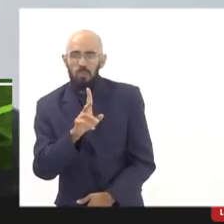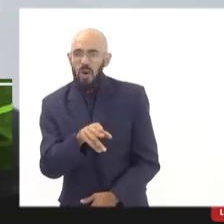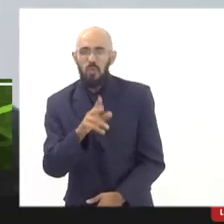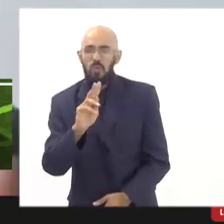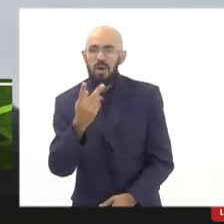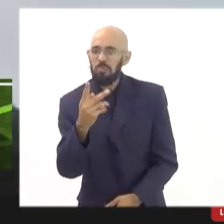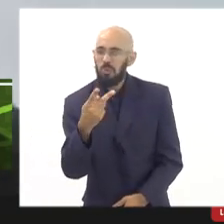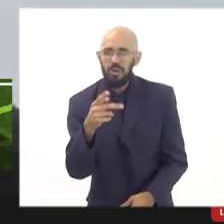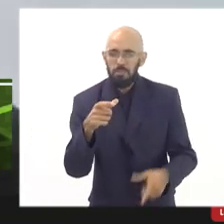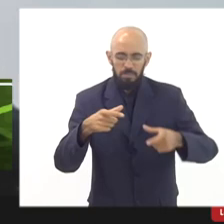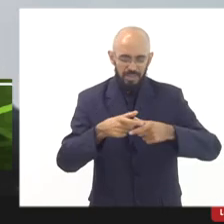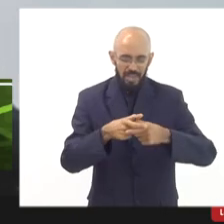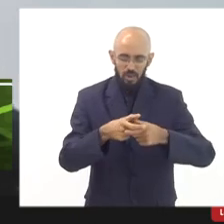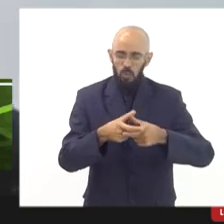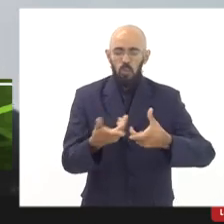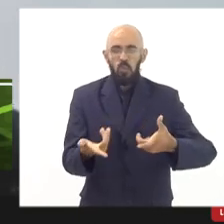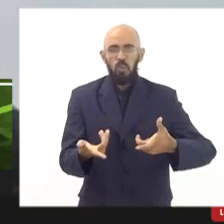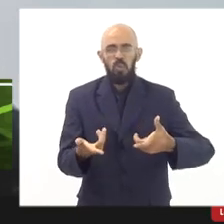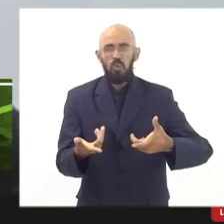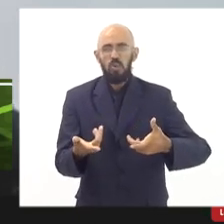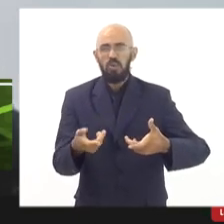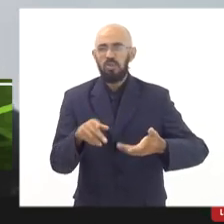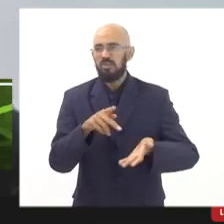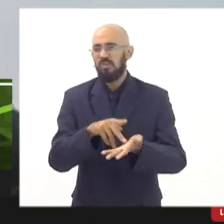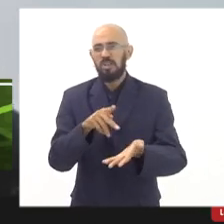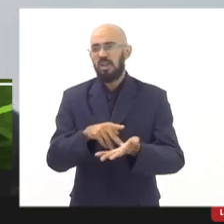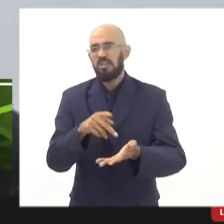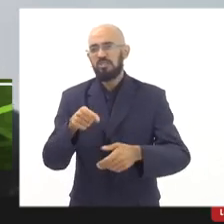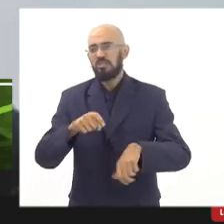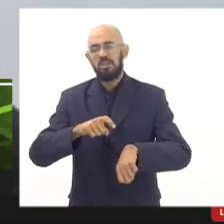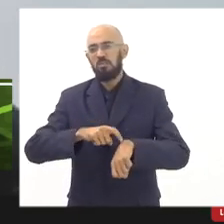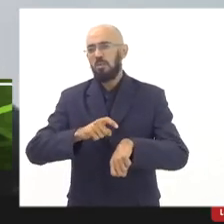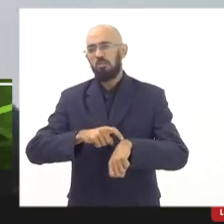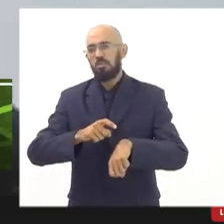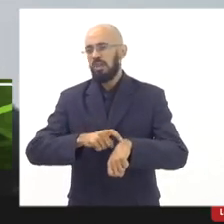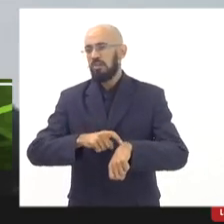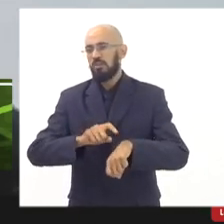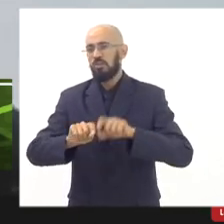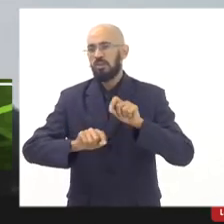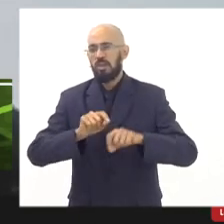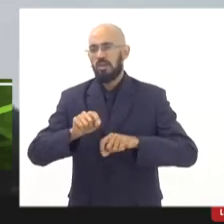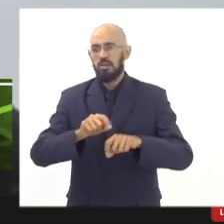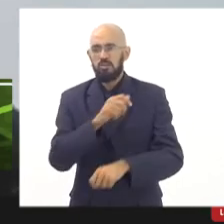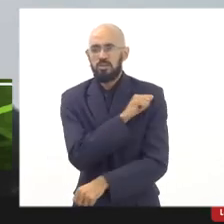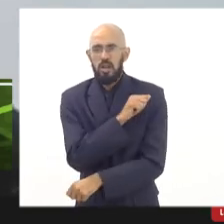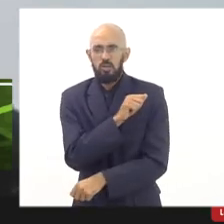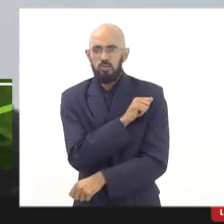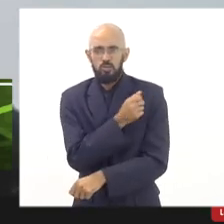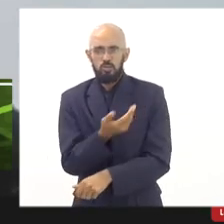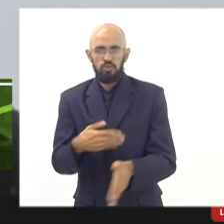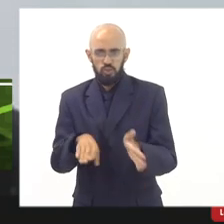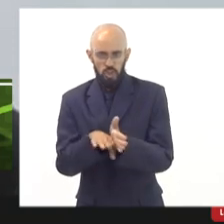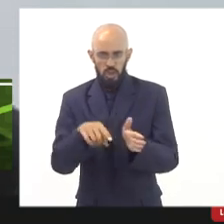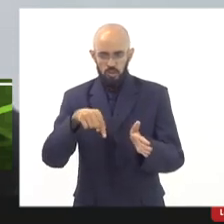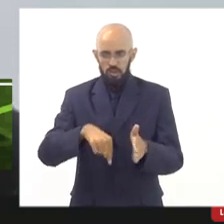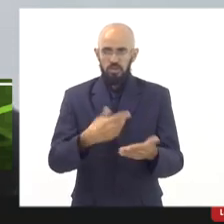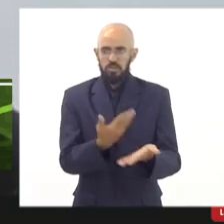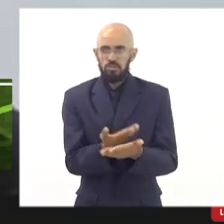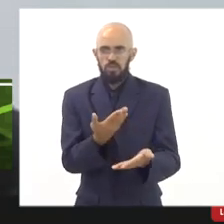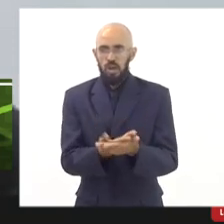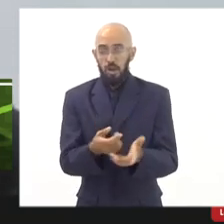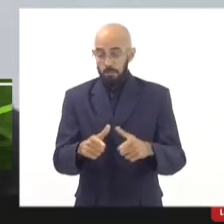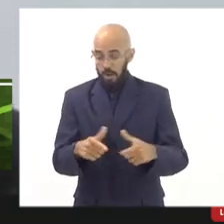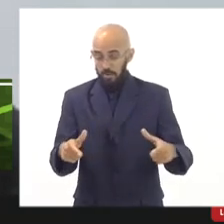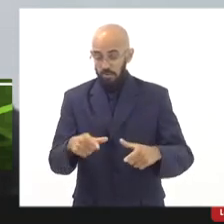assim, realmente, a gente está vivendo um momento social que os alunos estão vindo para a escola, na sua maioria, para comer,